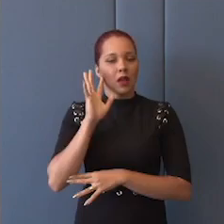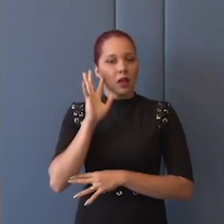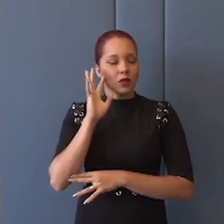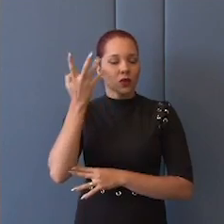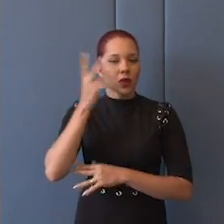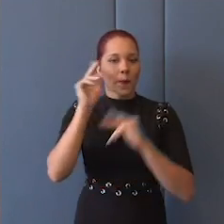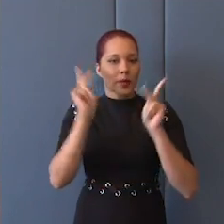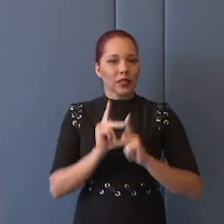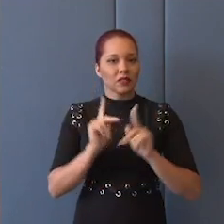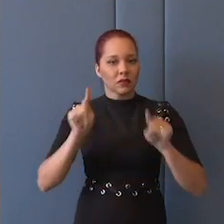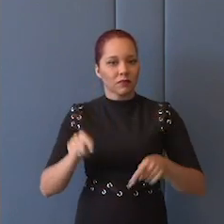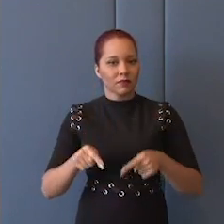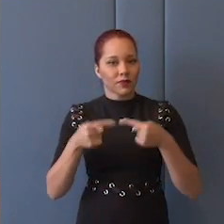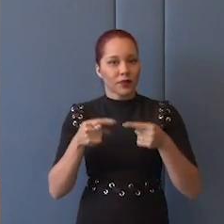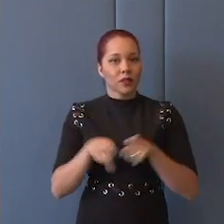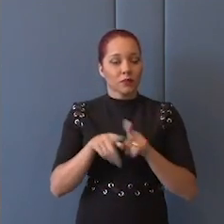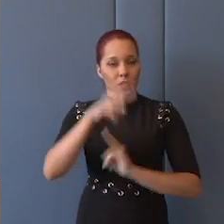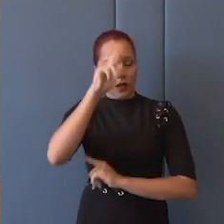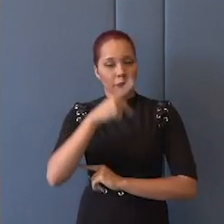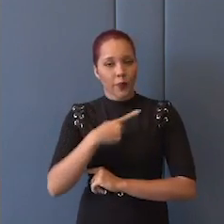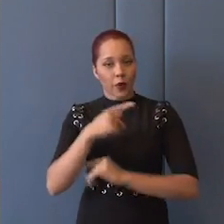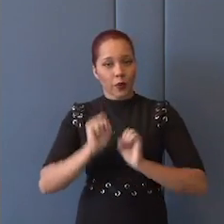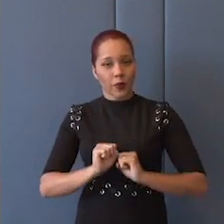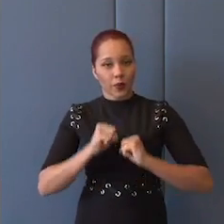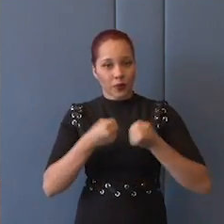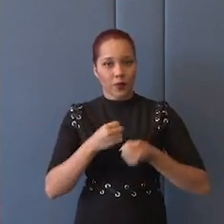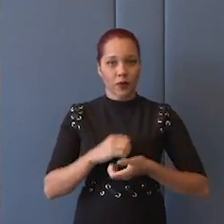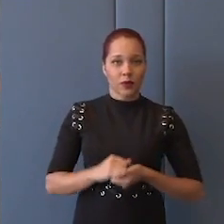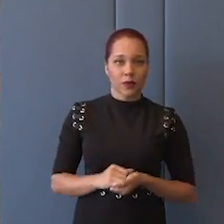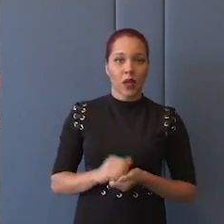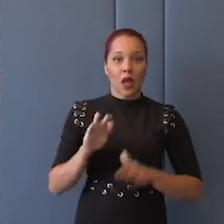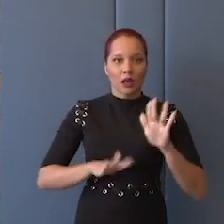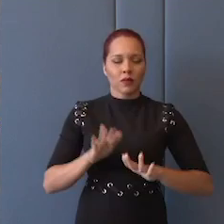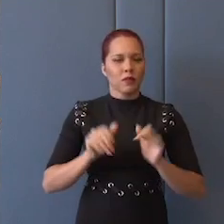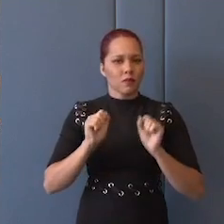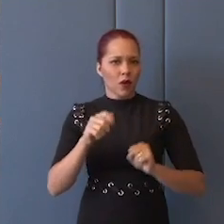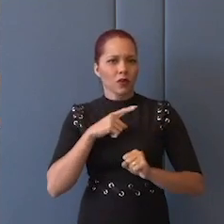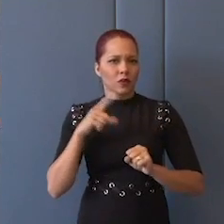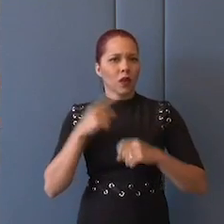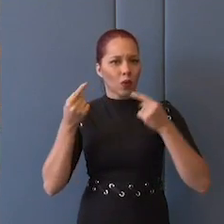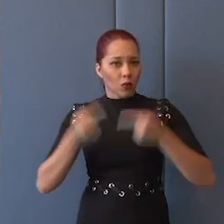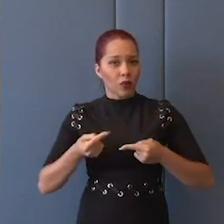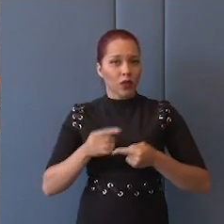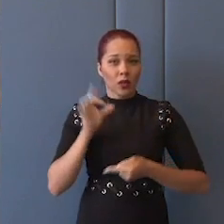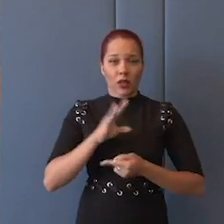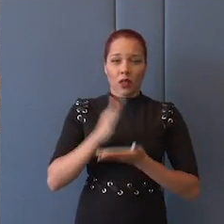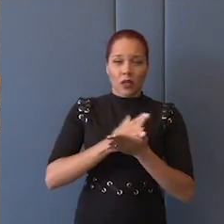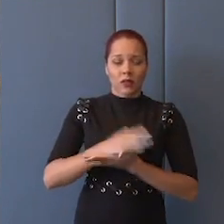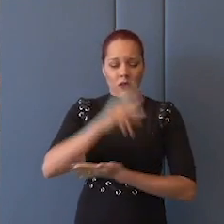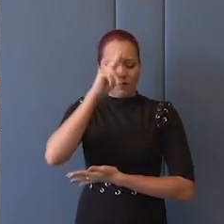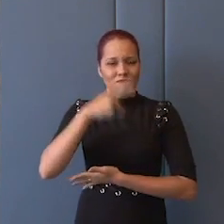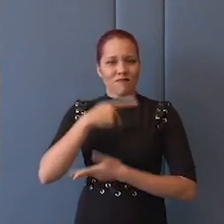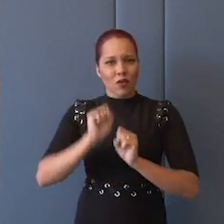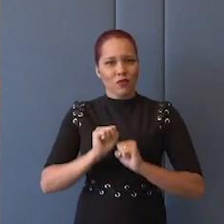princípios, e o da autodeterminação. Muitas vezes você pode estar em conflito, porque muitas vezes a autodeterminação